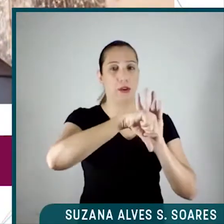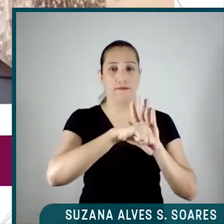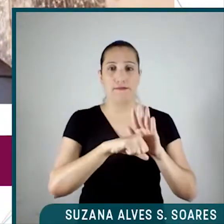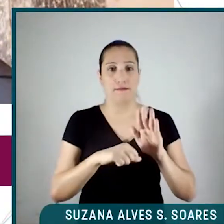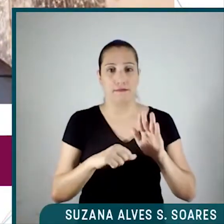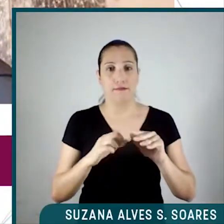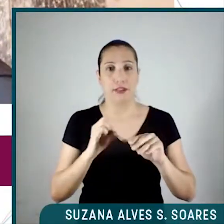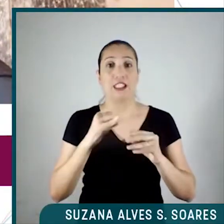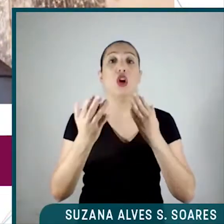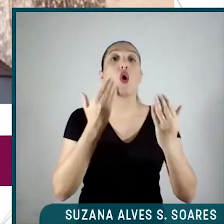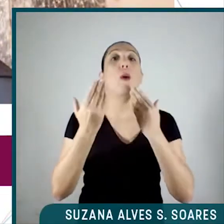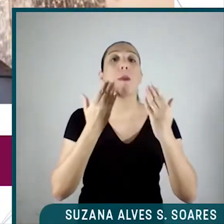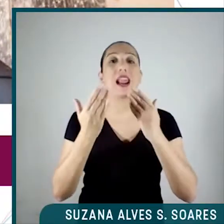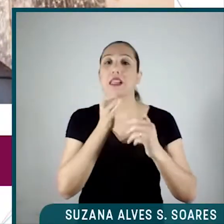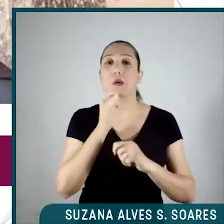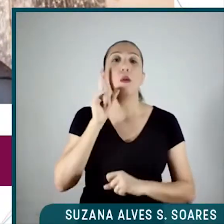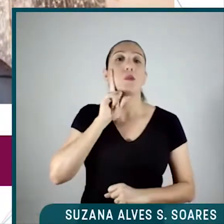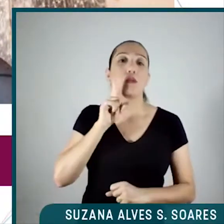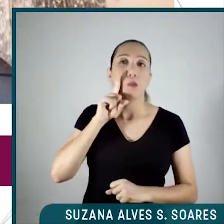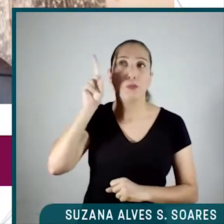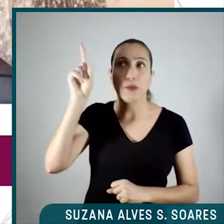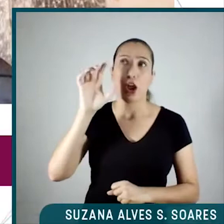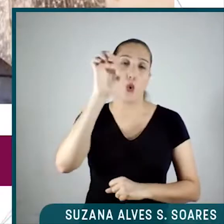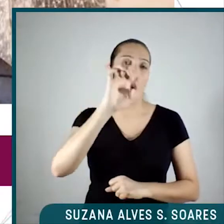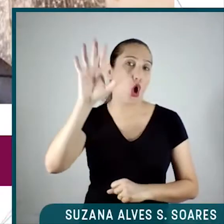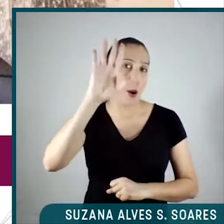comparado com os Estados Unidos, com a Europa,